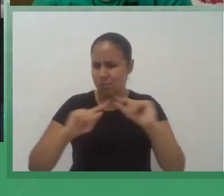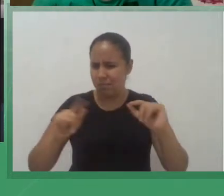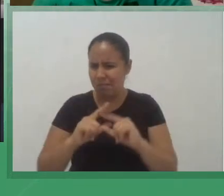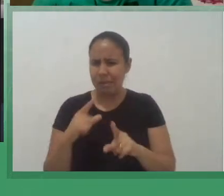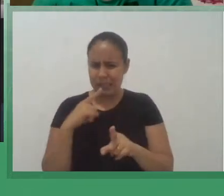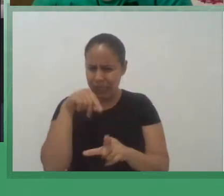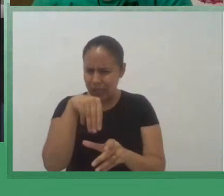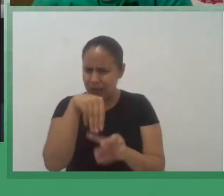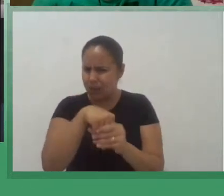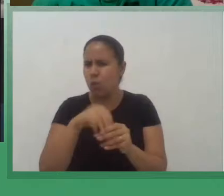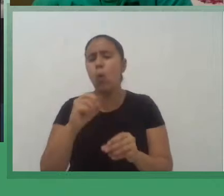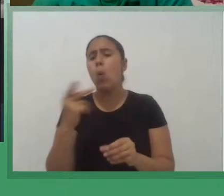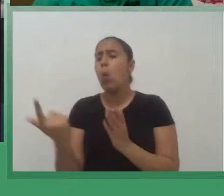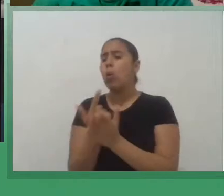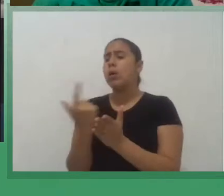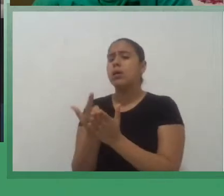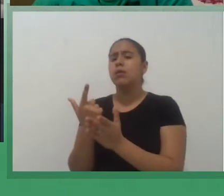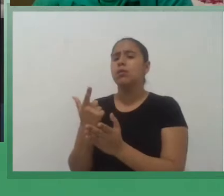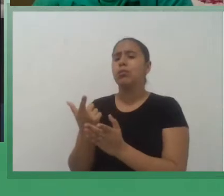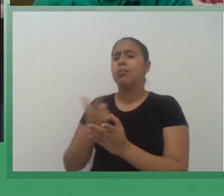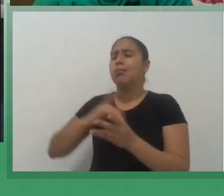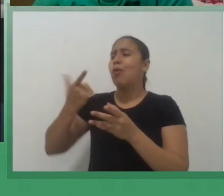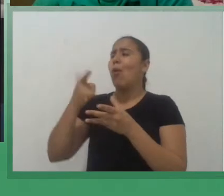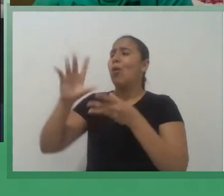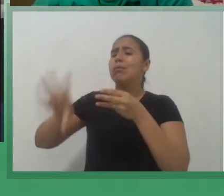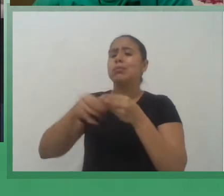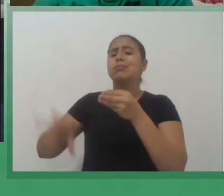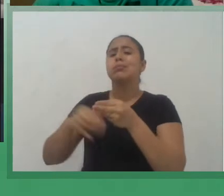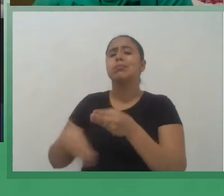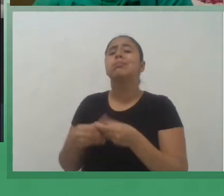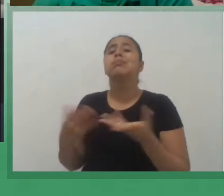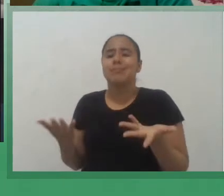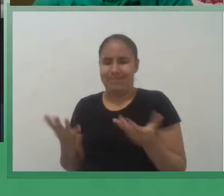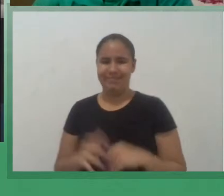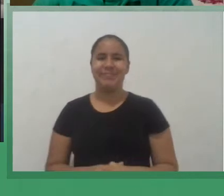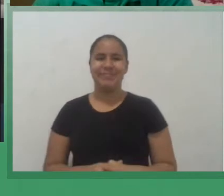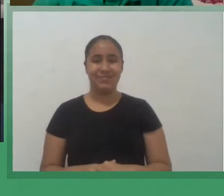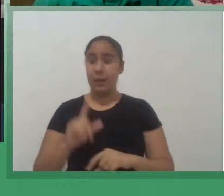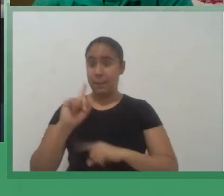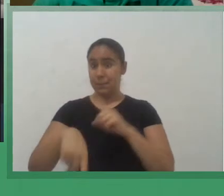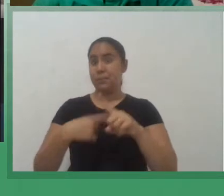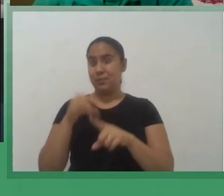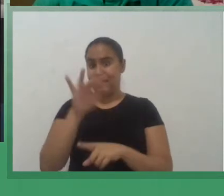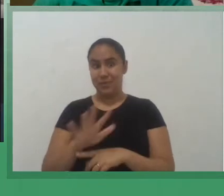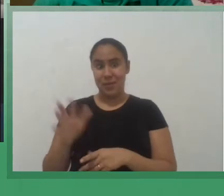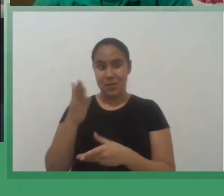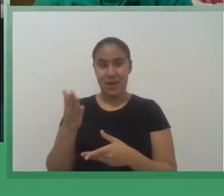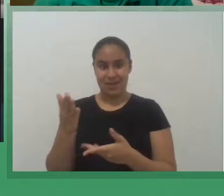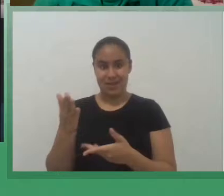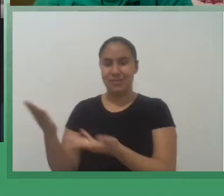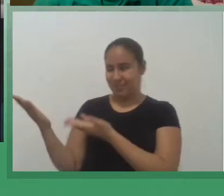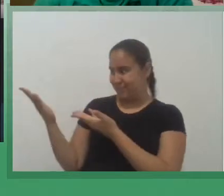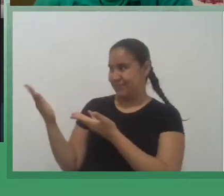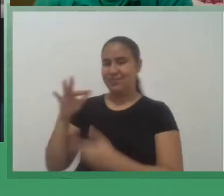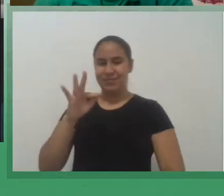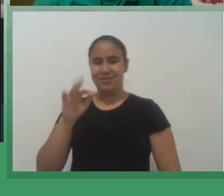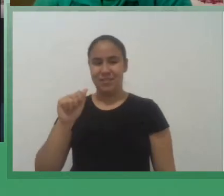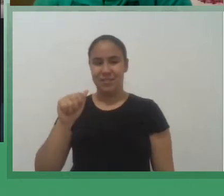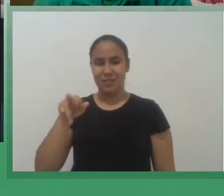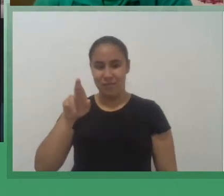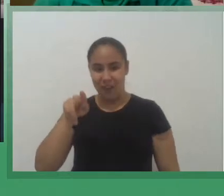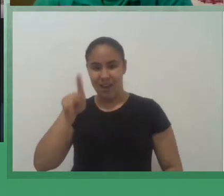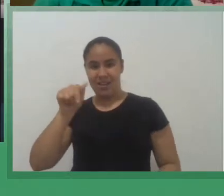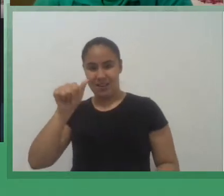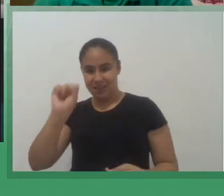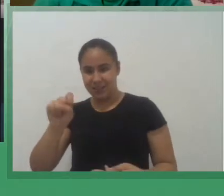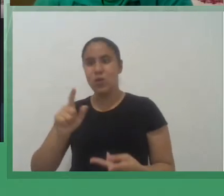querendo mostrar outros autores né mais fotografia eu trouxe a fotografia também de Farcas de Juscelino Kubitschek ele também